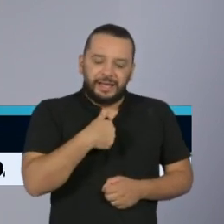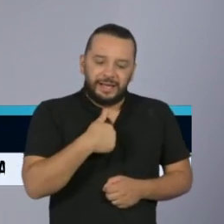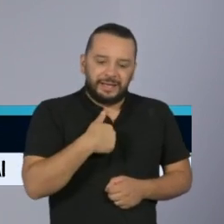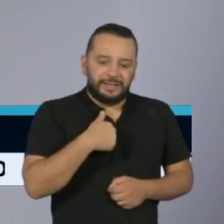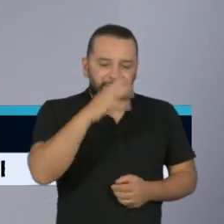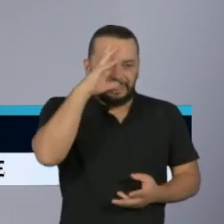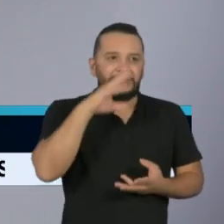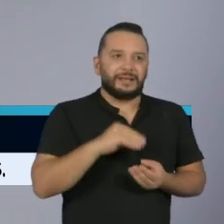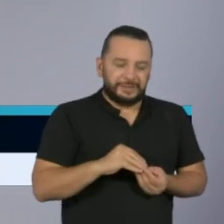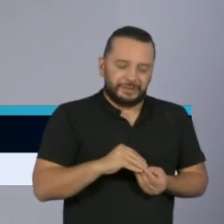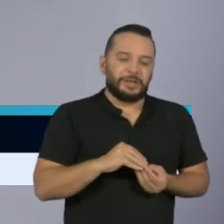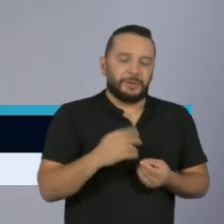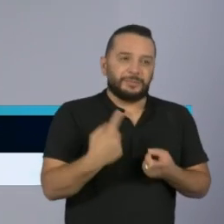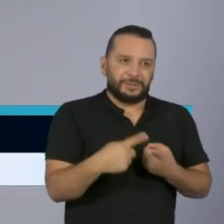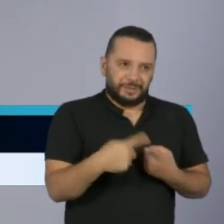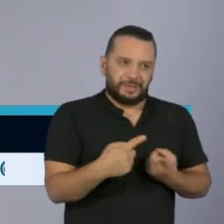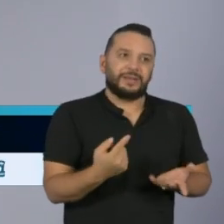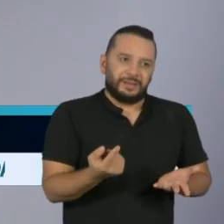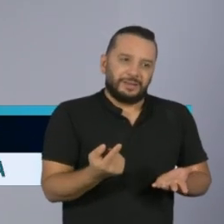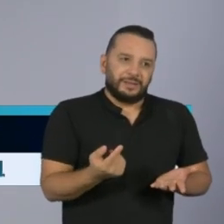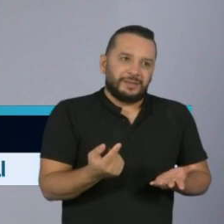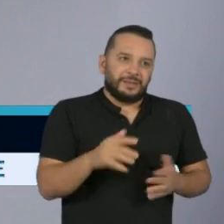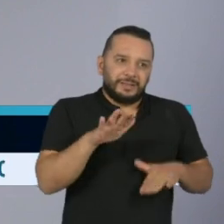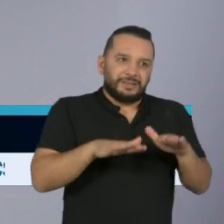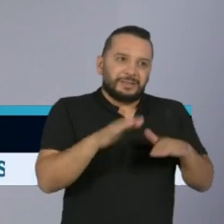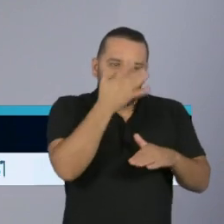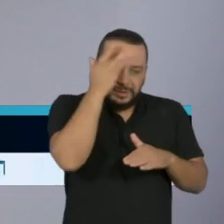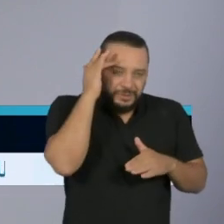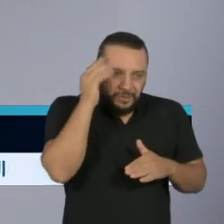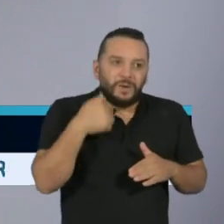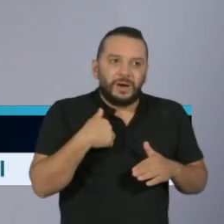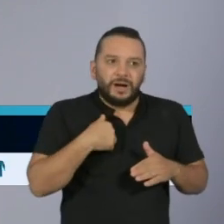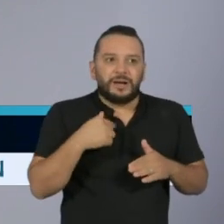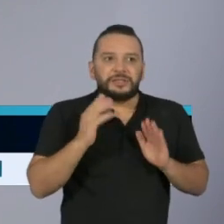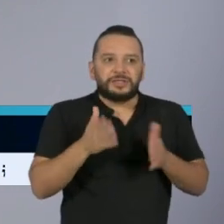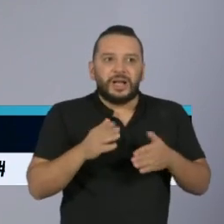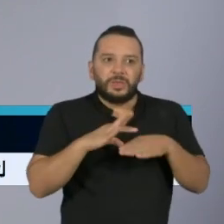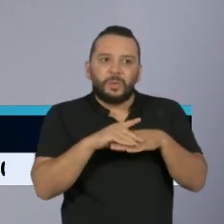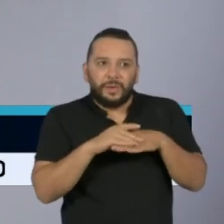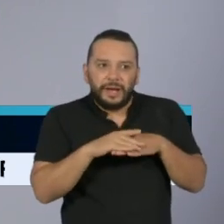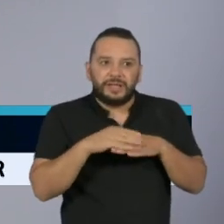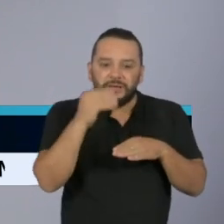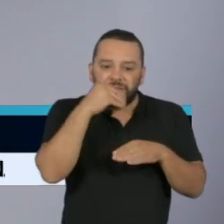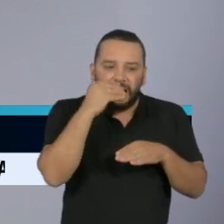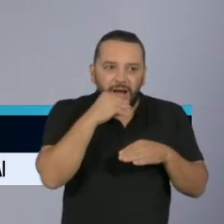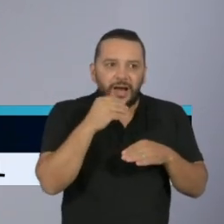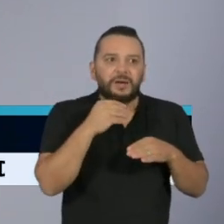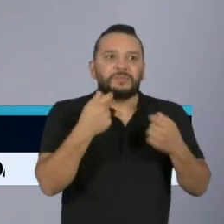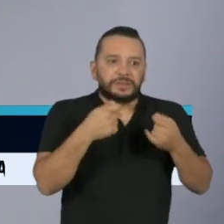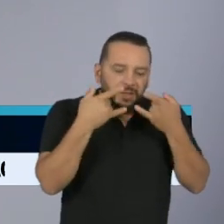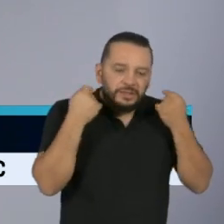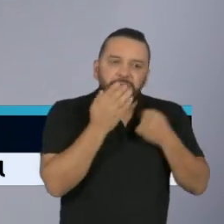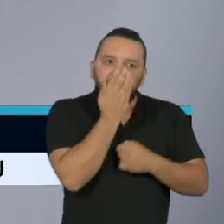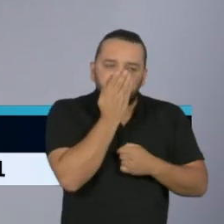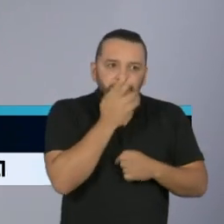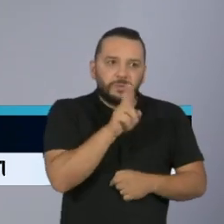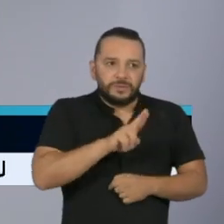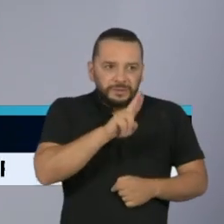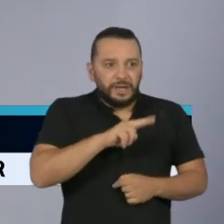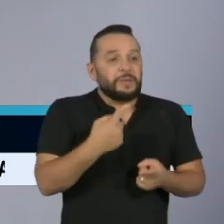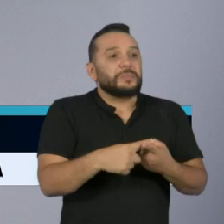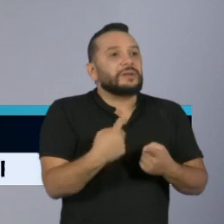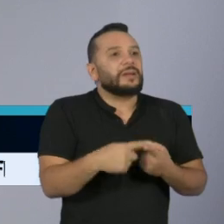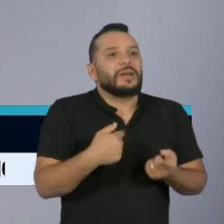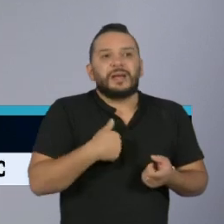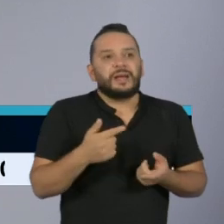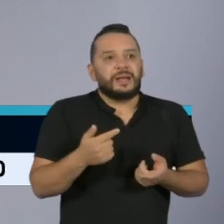entendimento, porque ele sabe a dificuldade das pessoas que estão em uma situação vulnerável. E numa situação que nem essa, onde a maior parte das transmissões são de